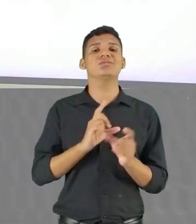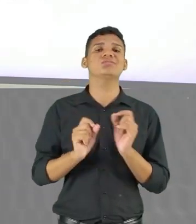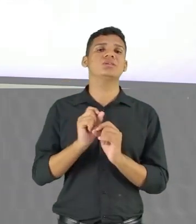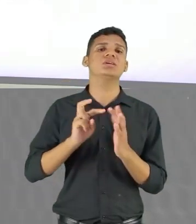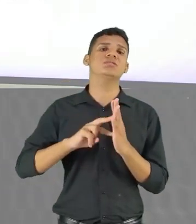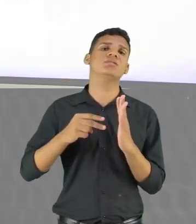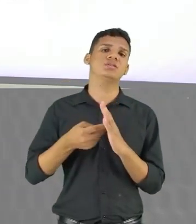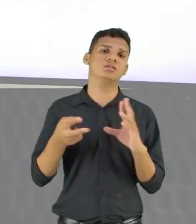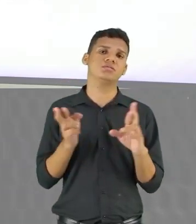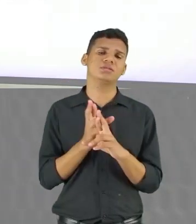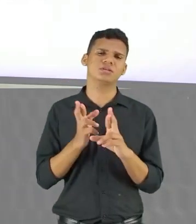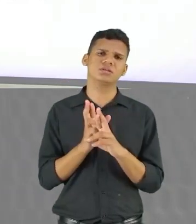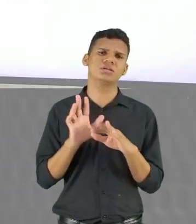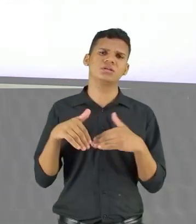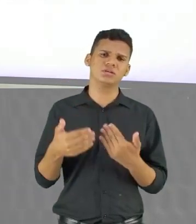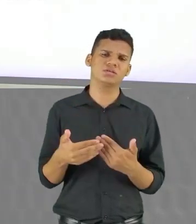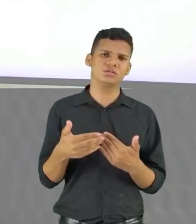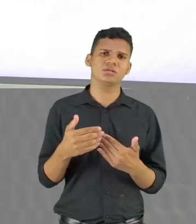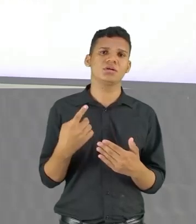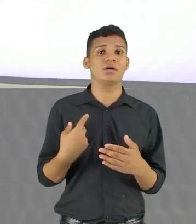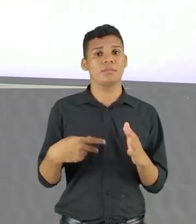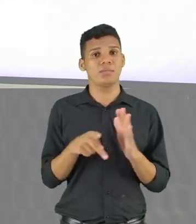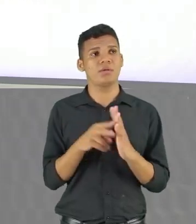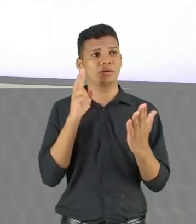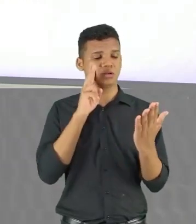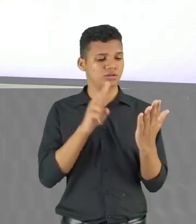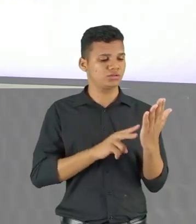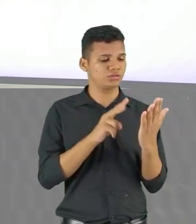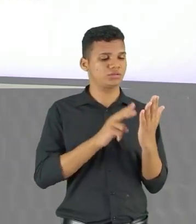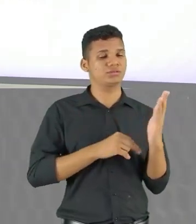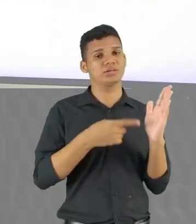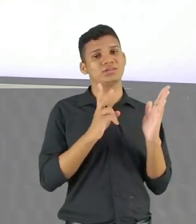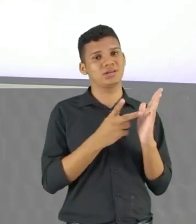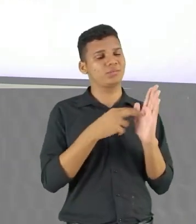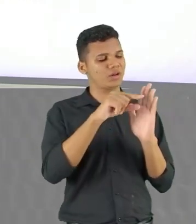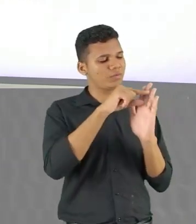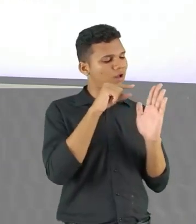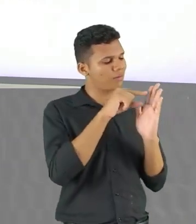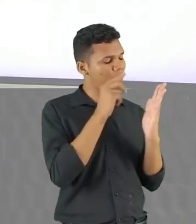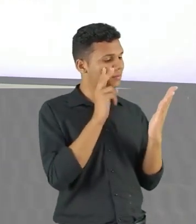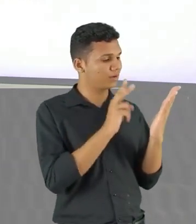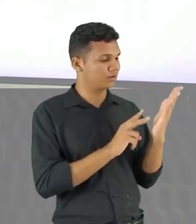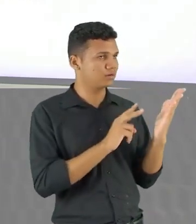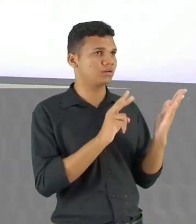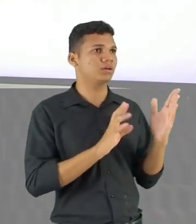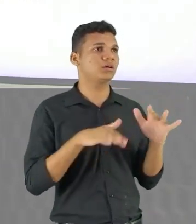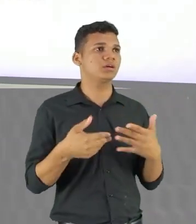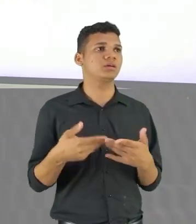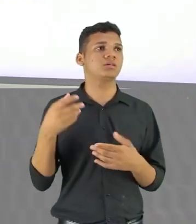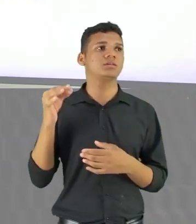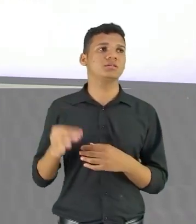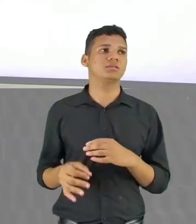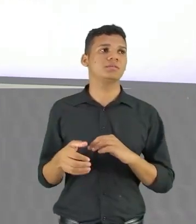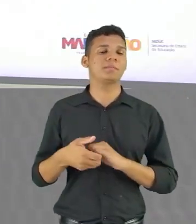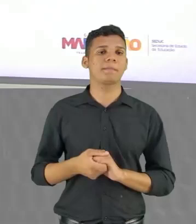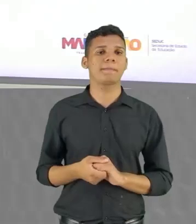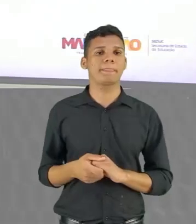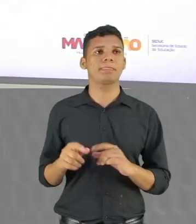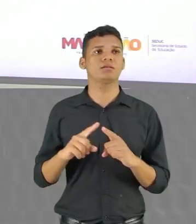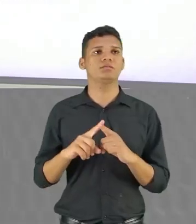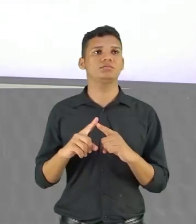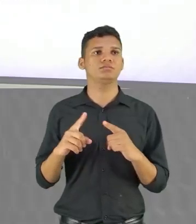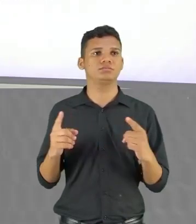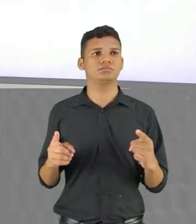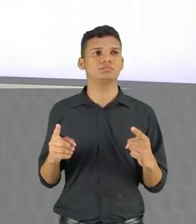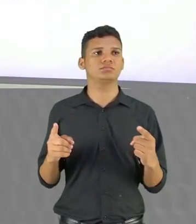Com o que a gente Vai vendo Em cada linha Que a gente vai Fazendo a leitura Desse poema Então esse É o nosso gabarito A gente vai